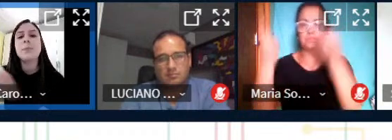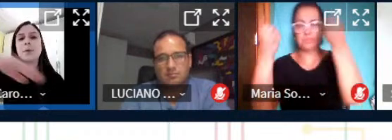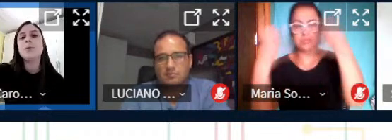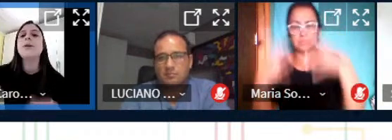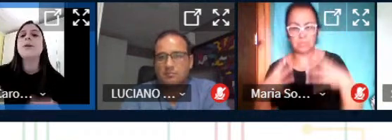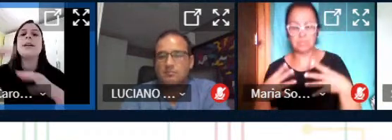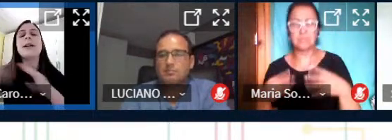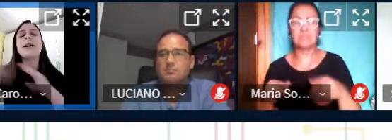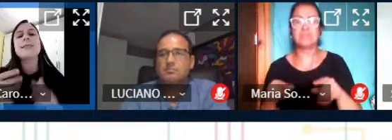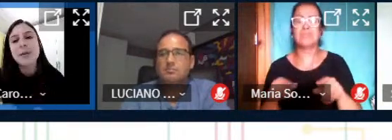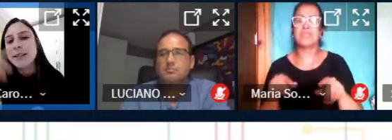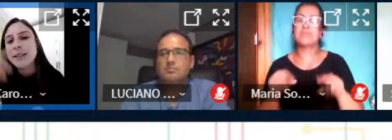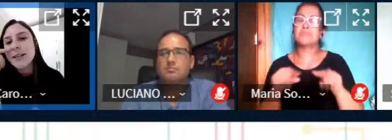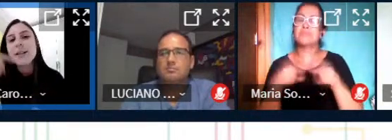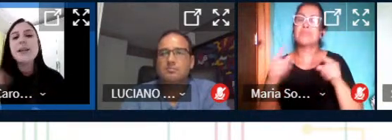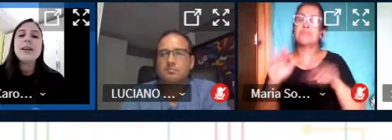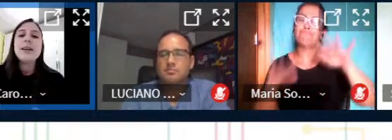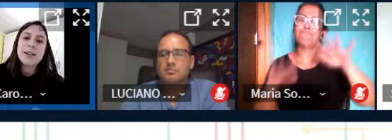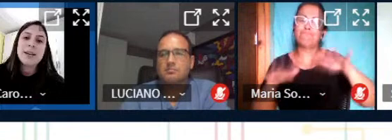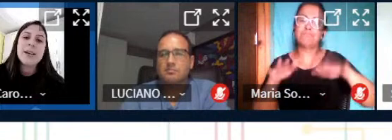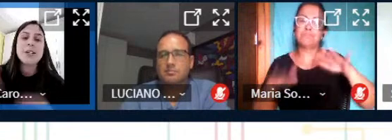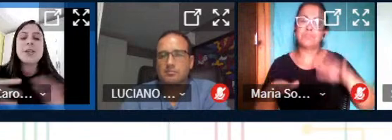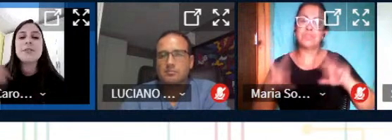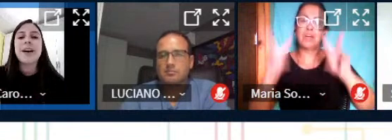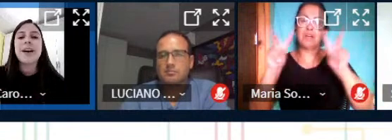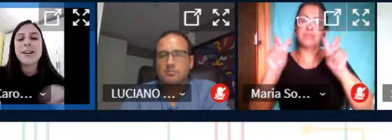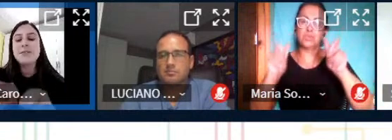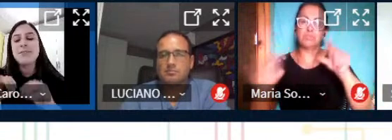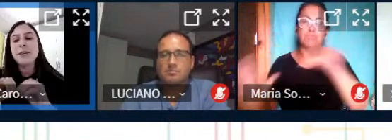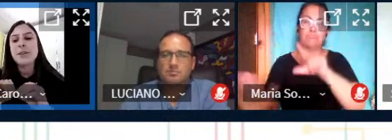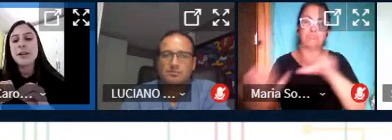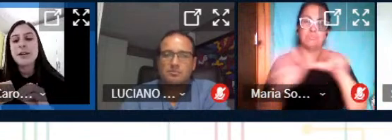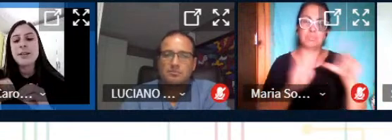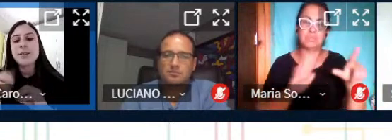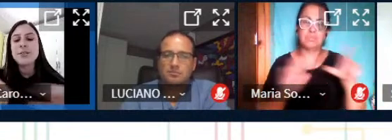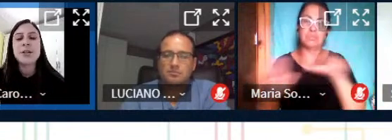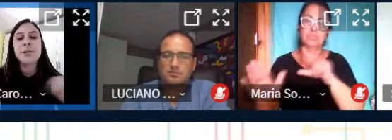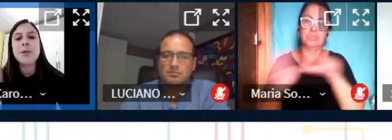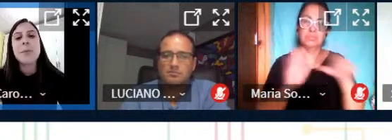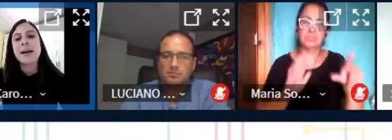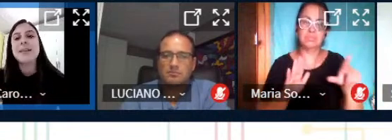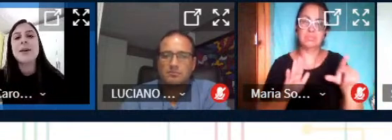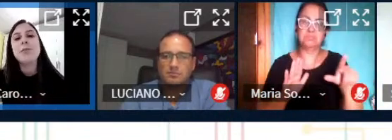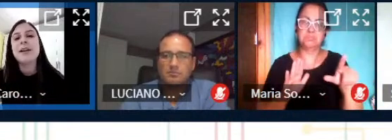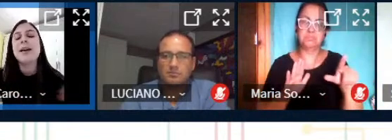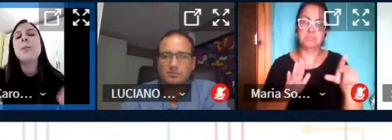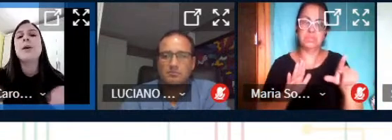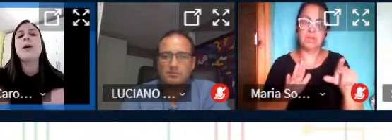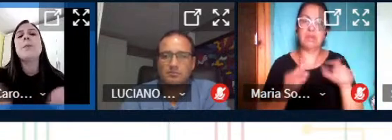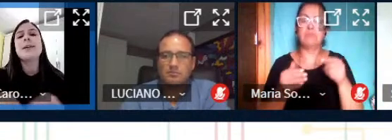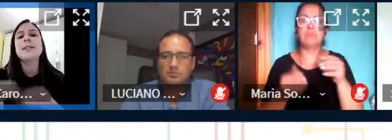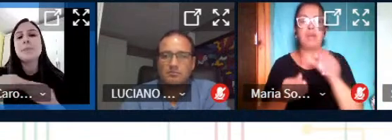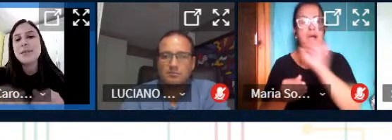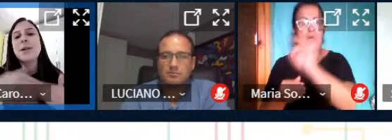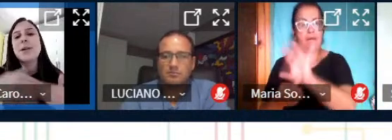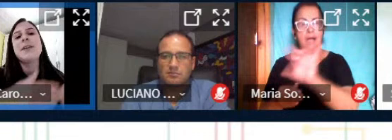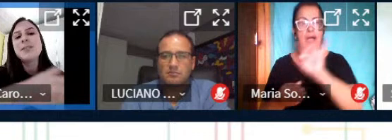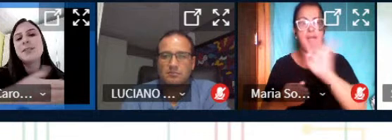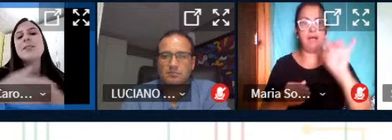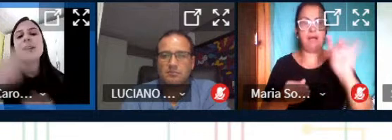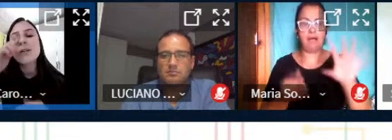assunto que está perpetuando naquela semana e que a gente vai meio que distinguindo para cada um falar um pouquinho mais